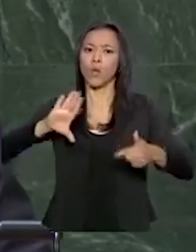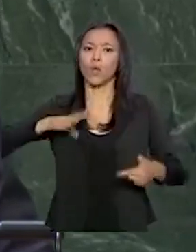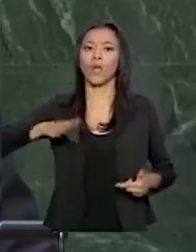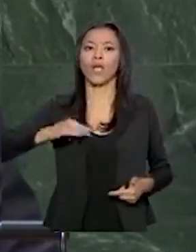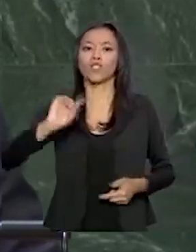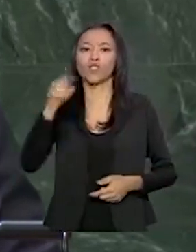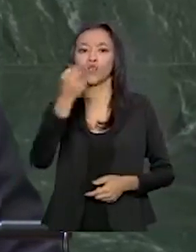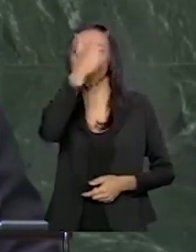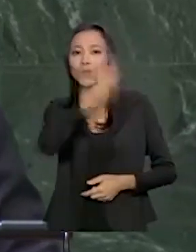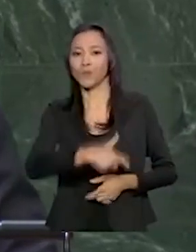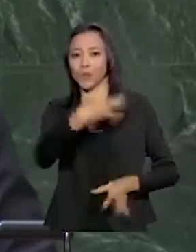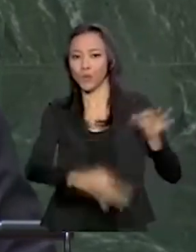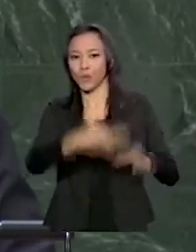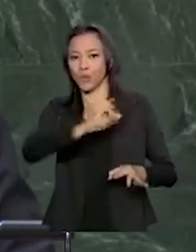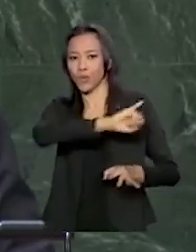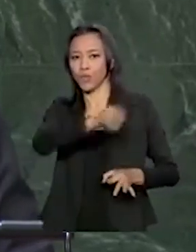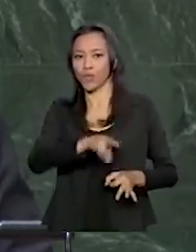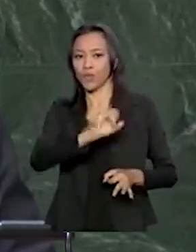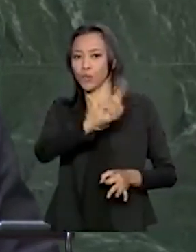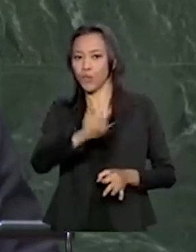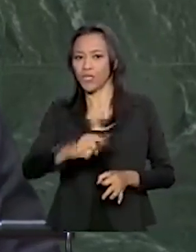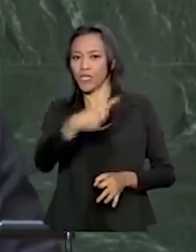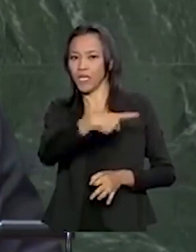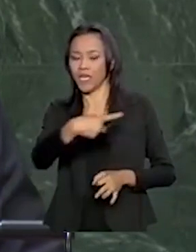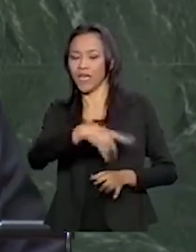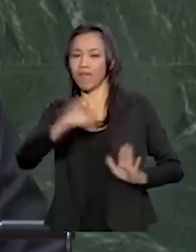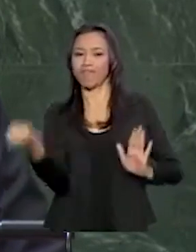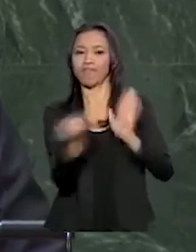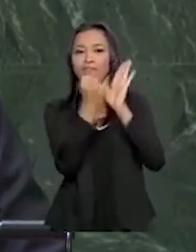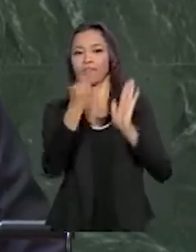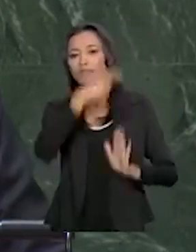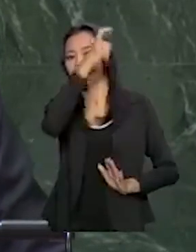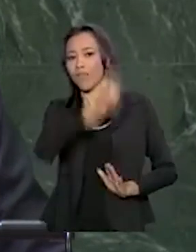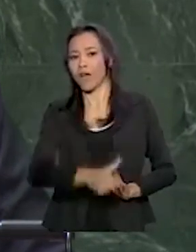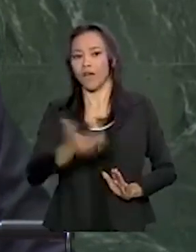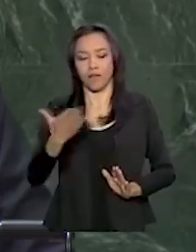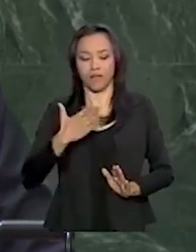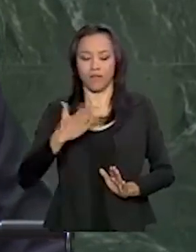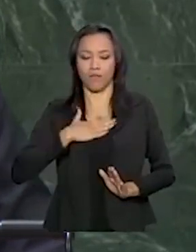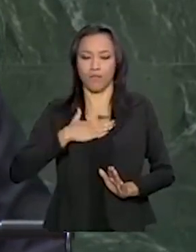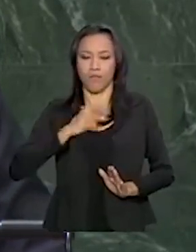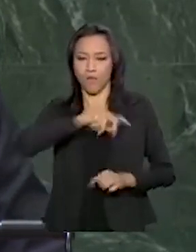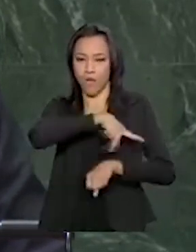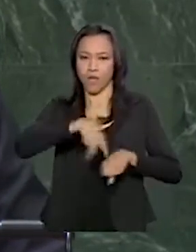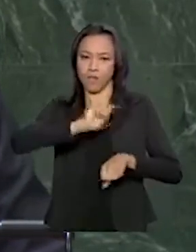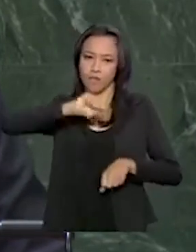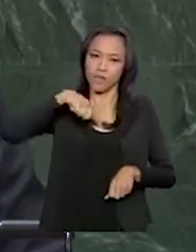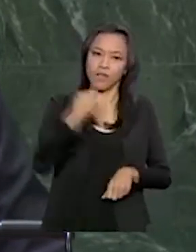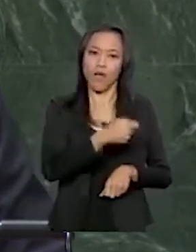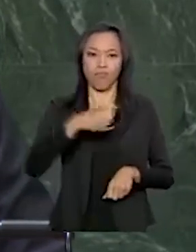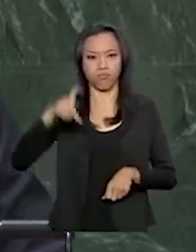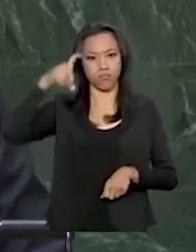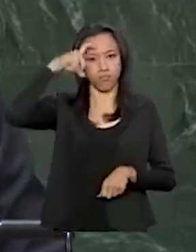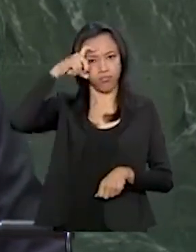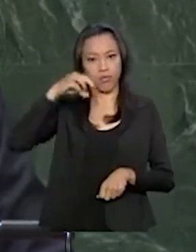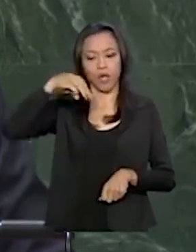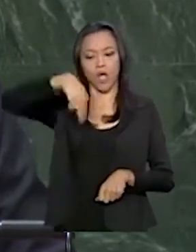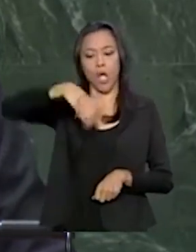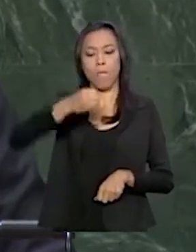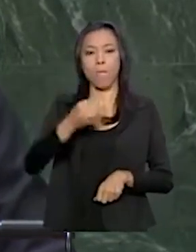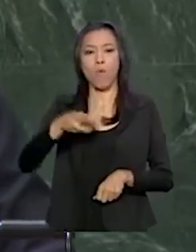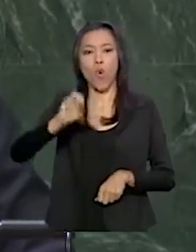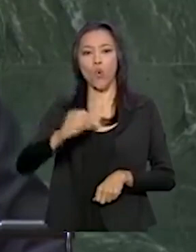juiz, que é símbolo do meu país, o doutor Sérgio Moro, nosso atual ministro da